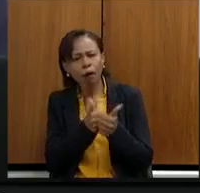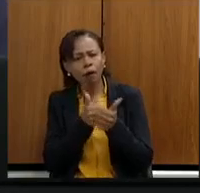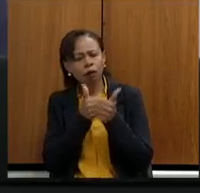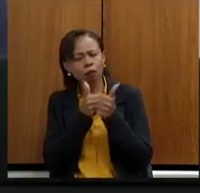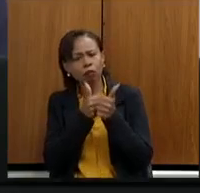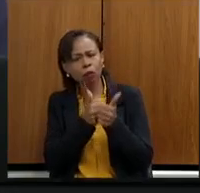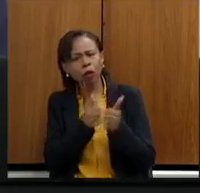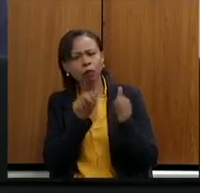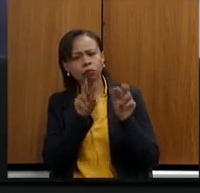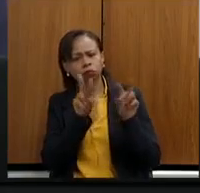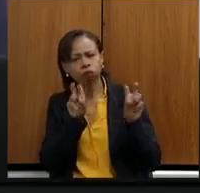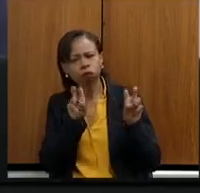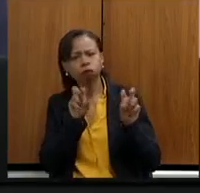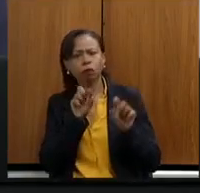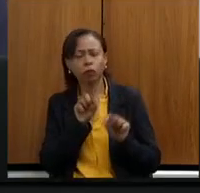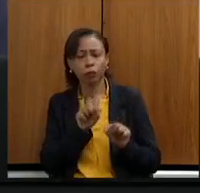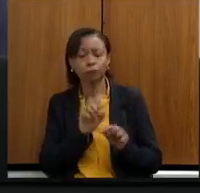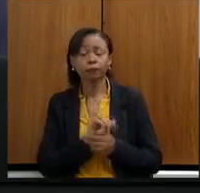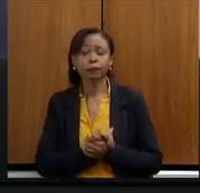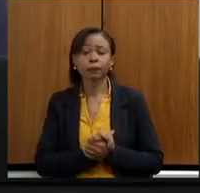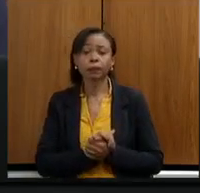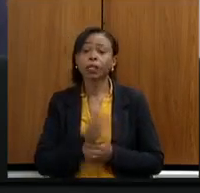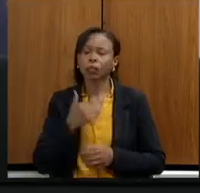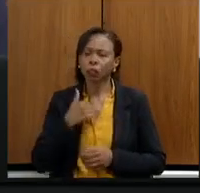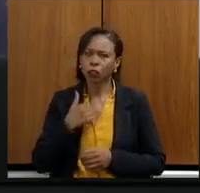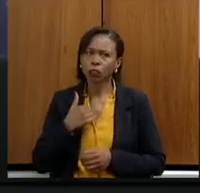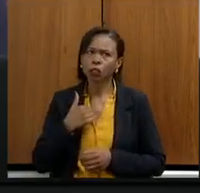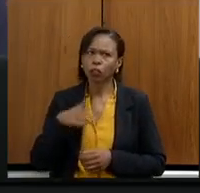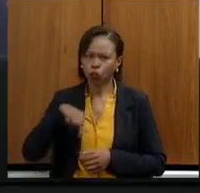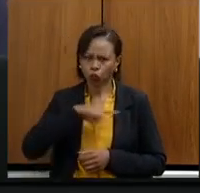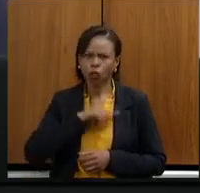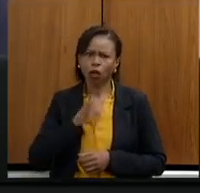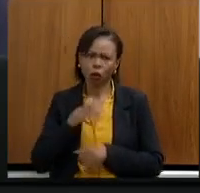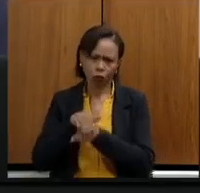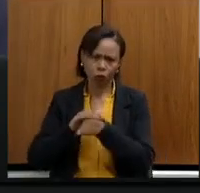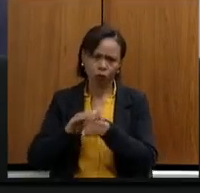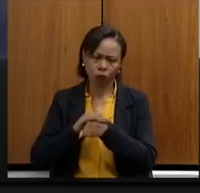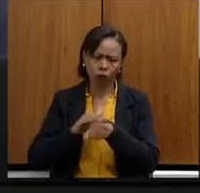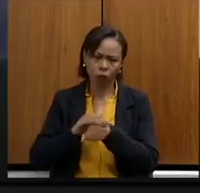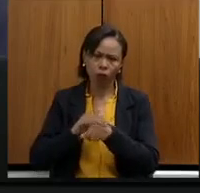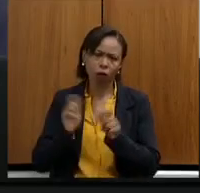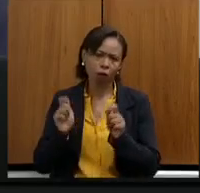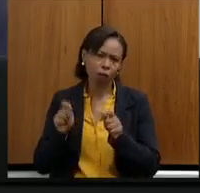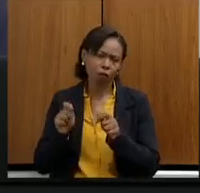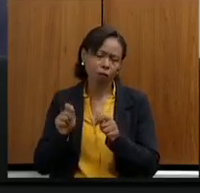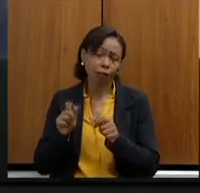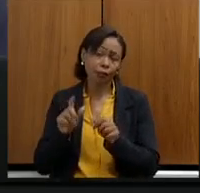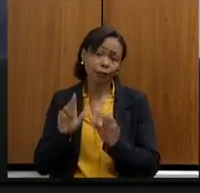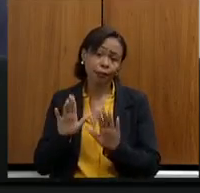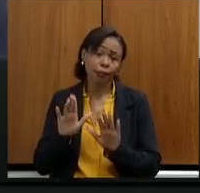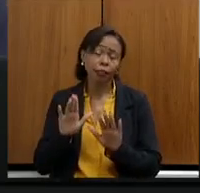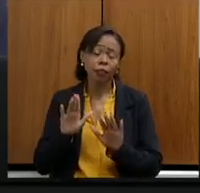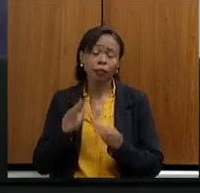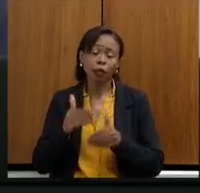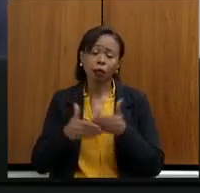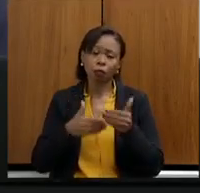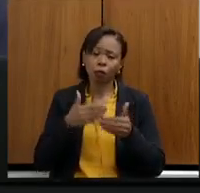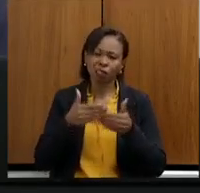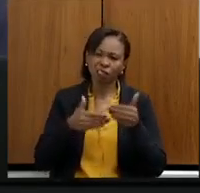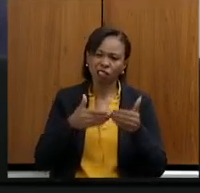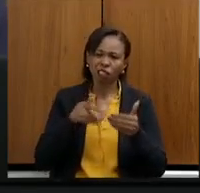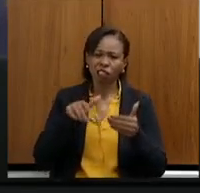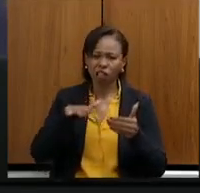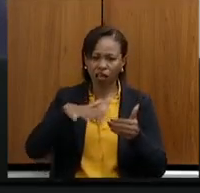E eu, nós já conversamos sobre a possibilidade, e aí tem um processo tramitando na